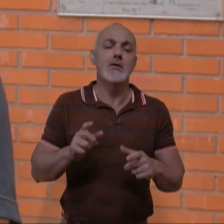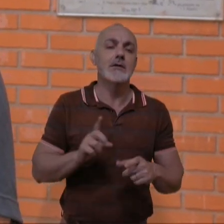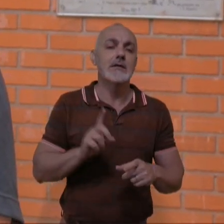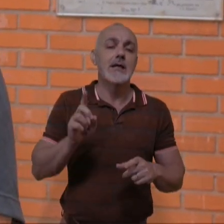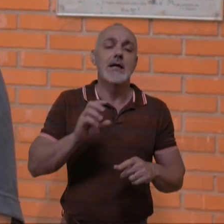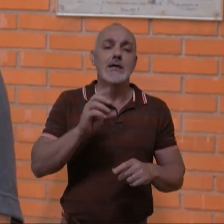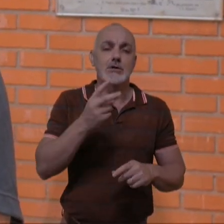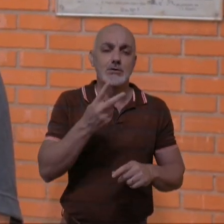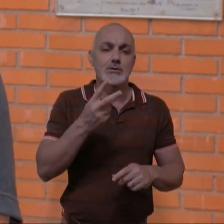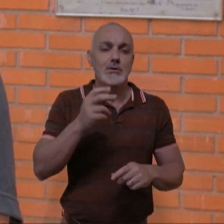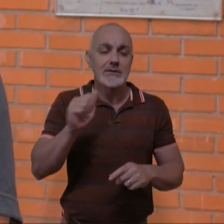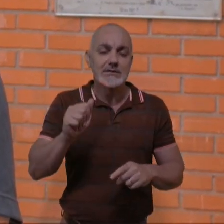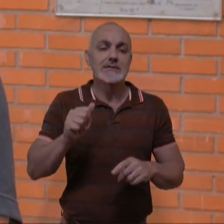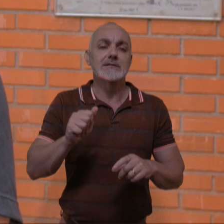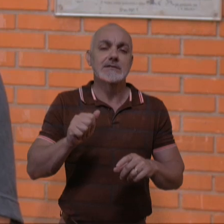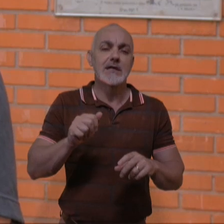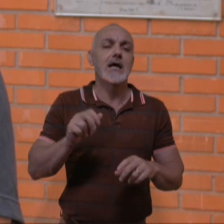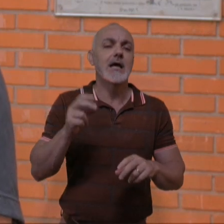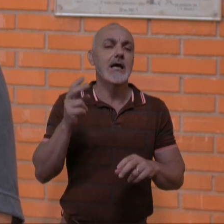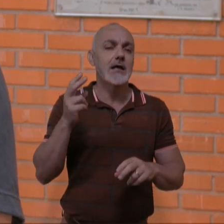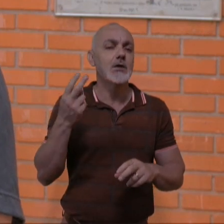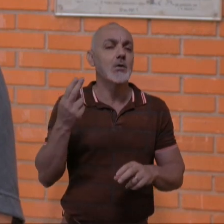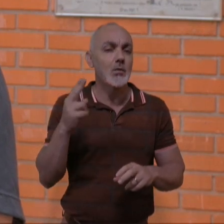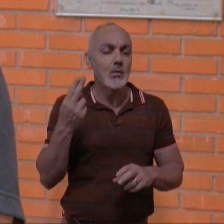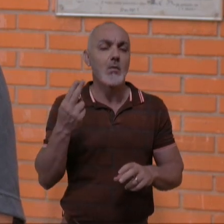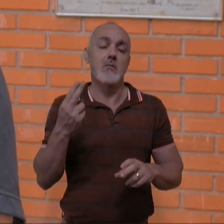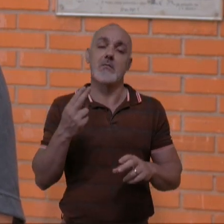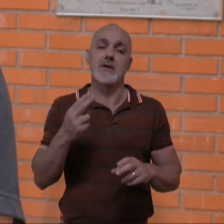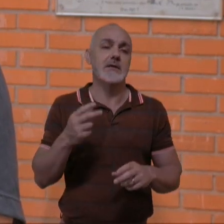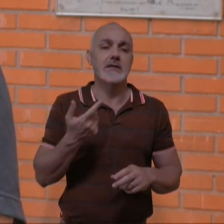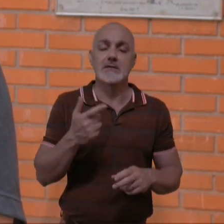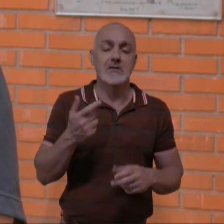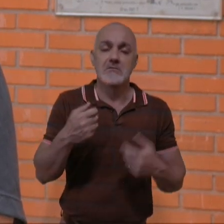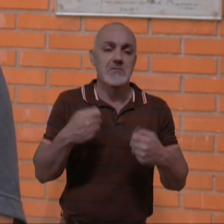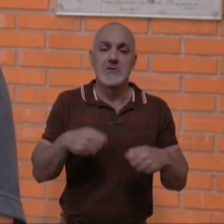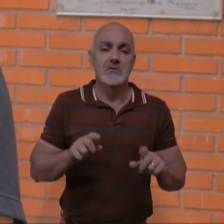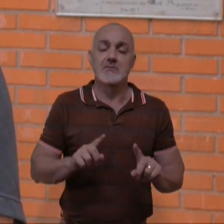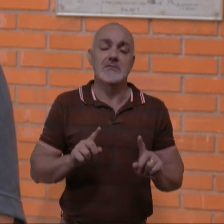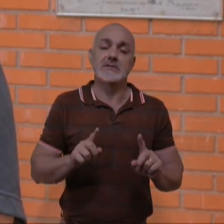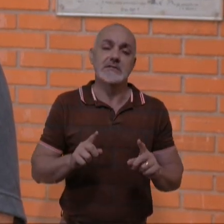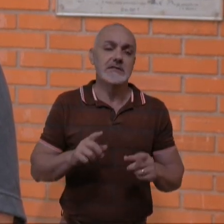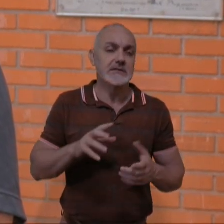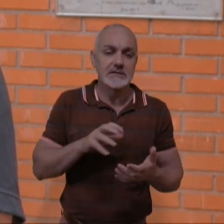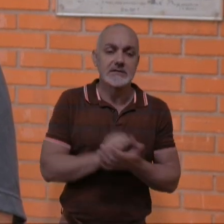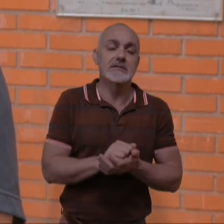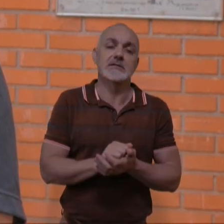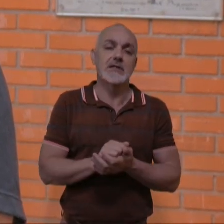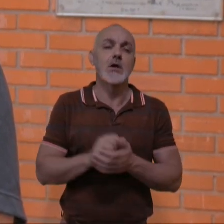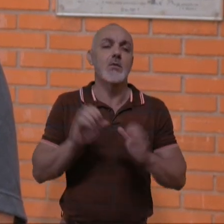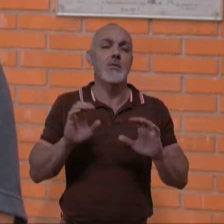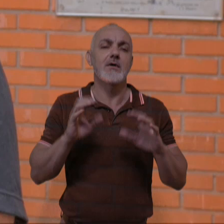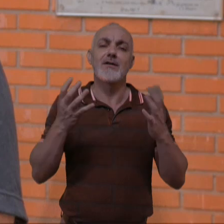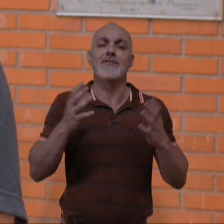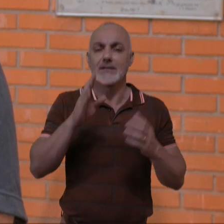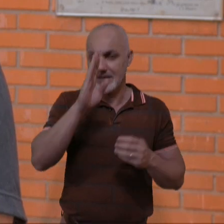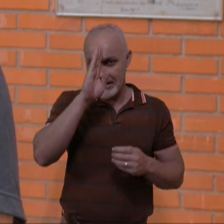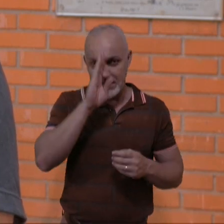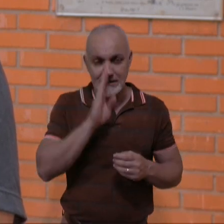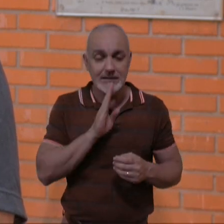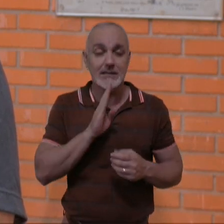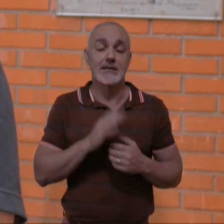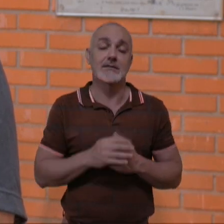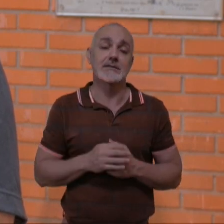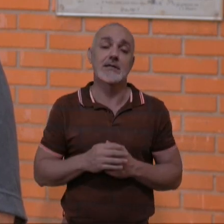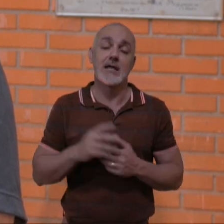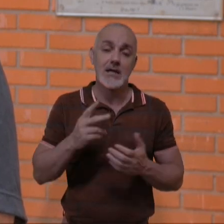2A, aqui do Campus Moarama. Não tem necessidade de inscrição. O evento é completamente gratuito.